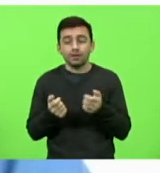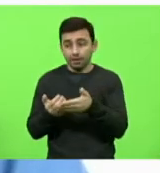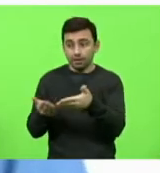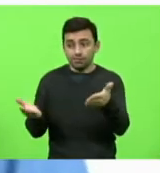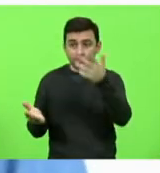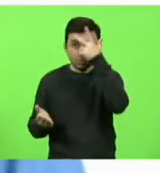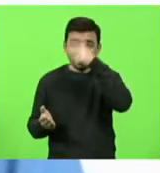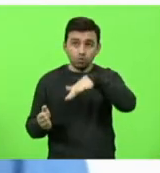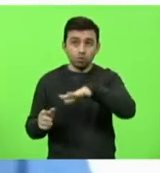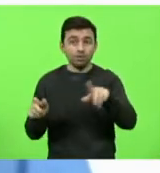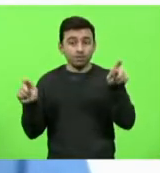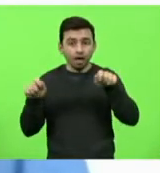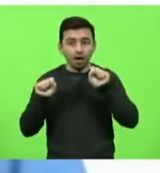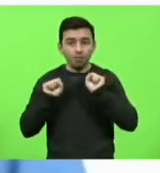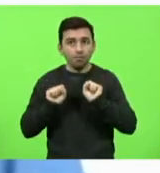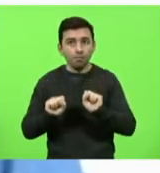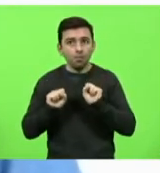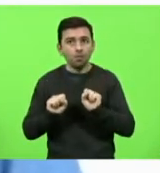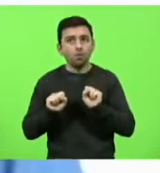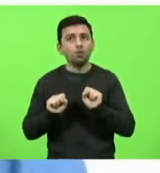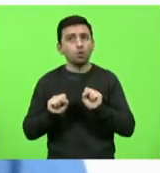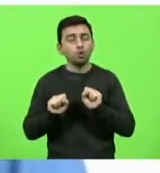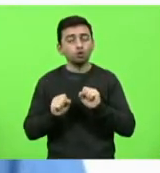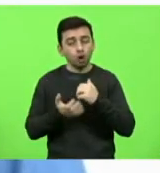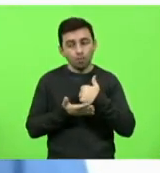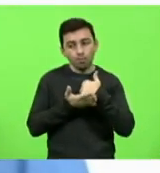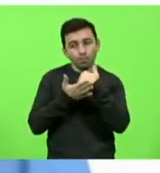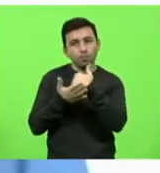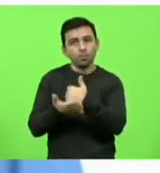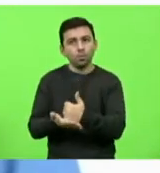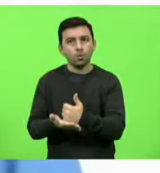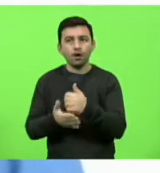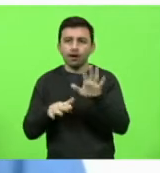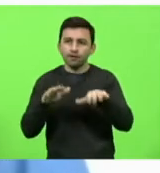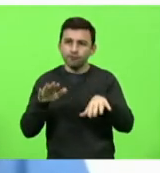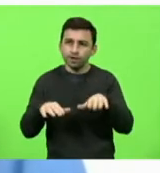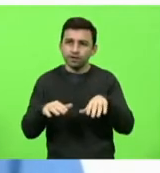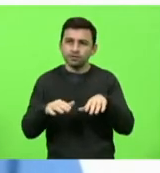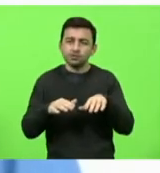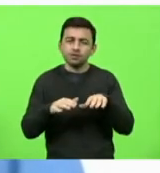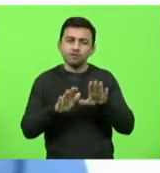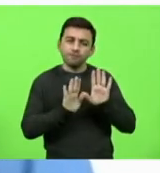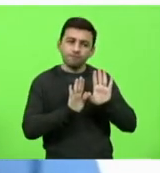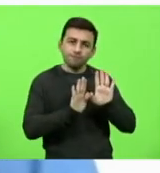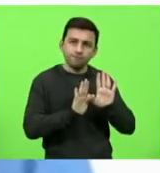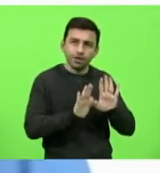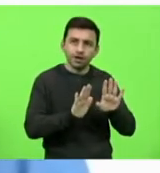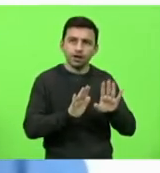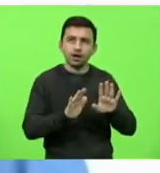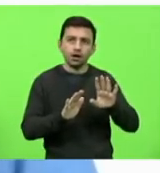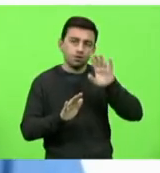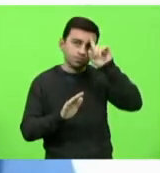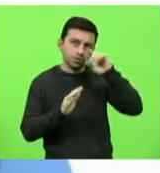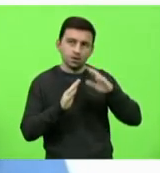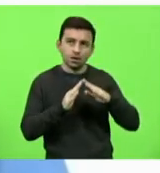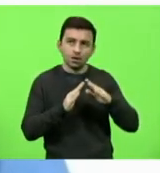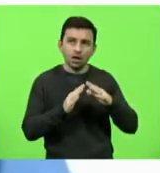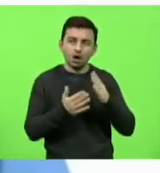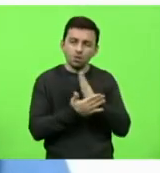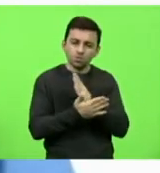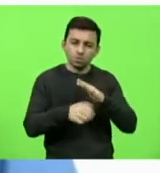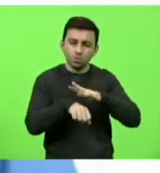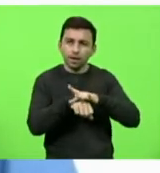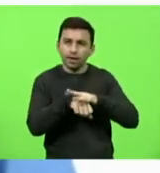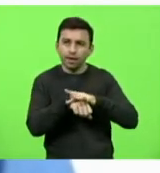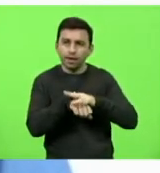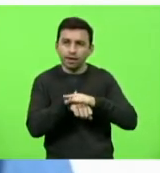receber apoio, talvez um internamento para aqueles casos de doença, para aqueles casos